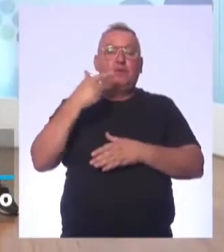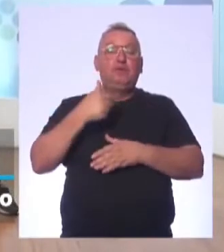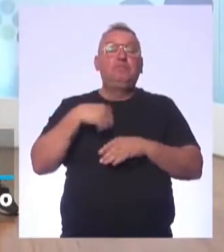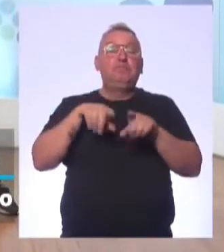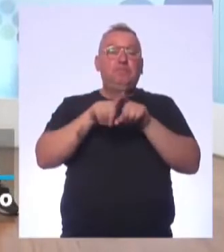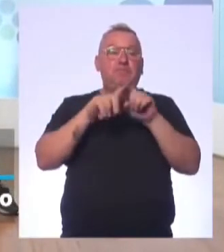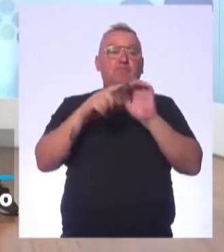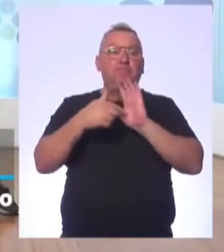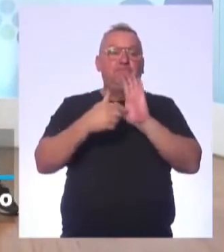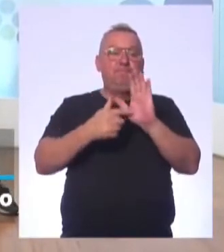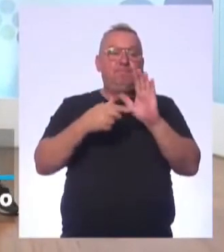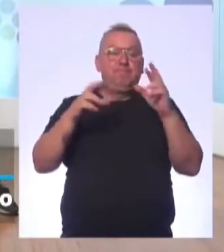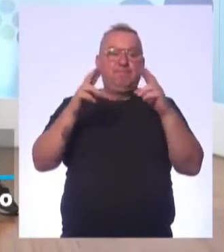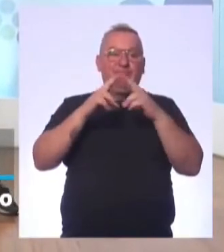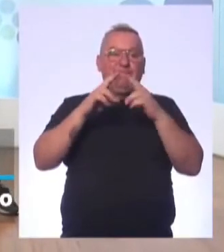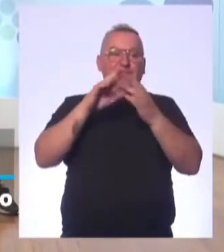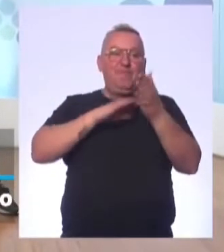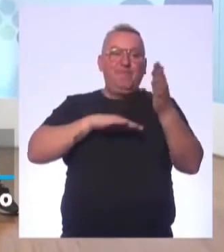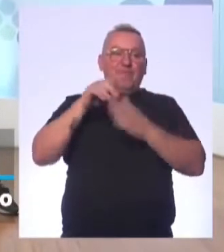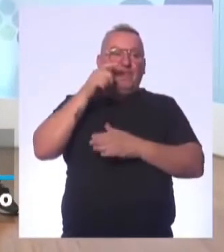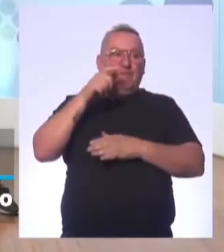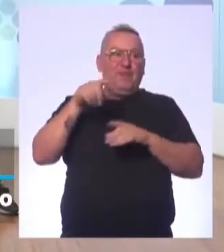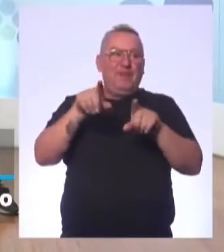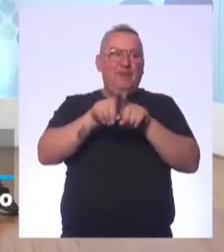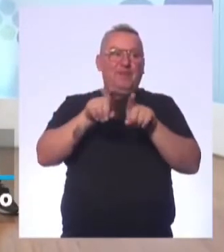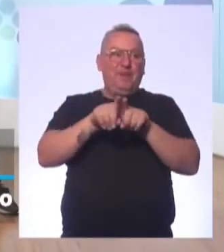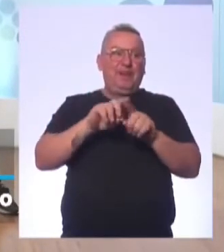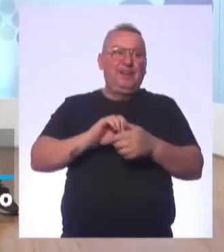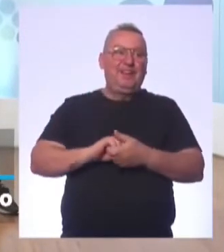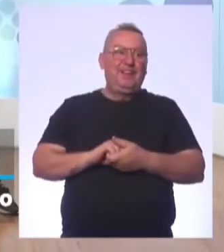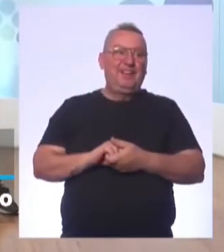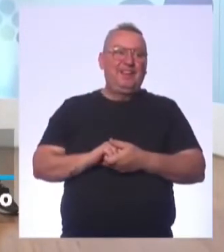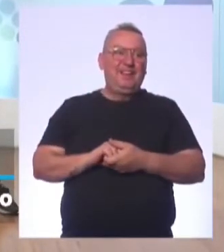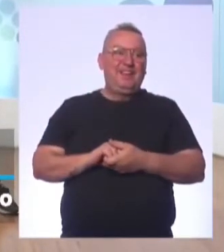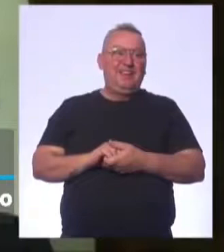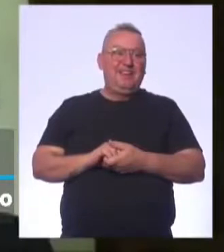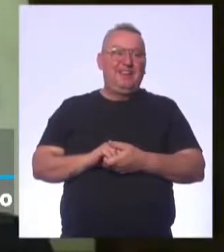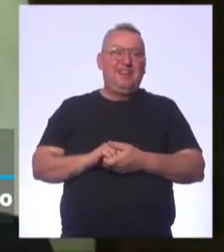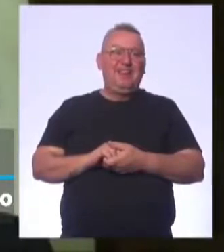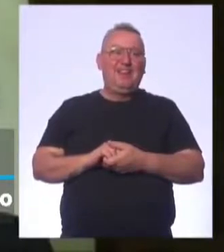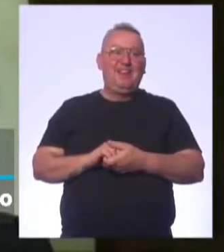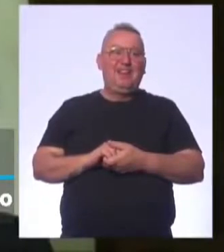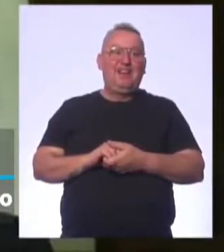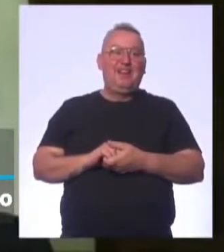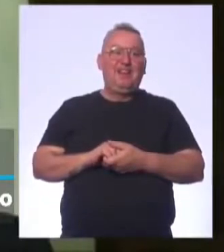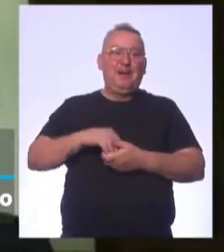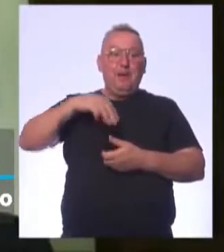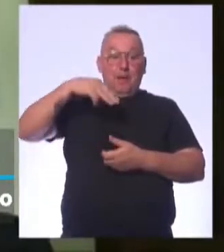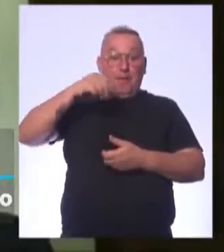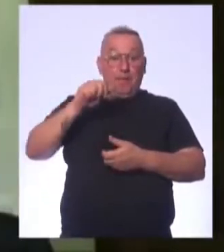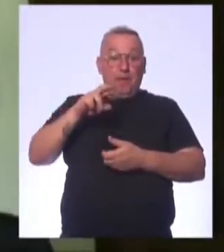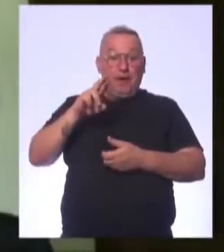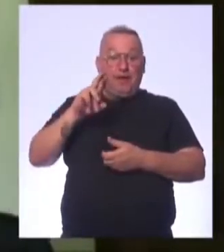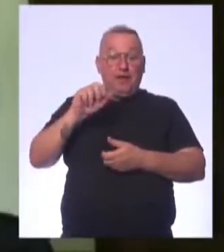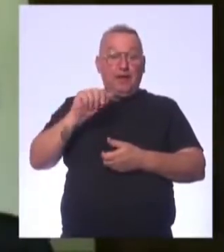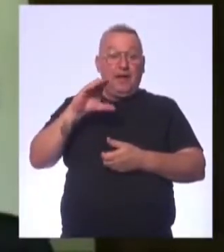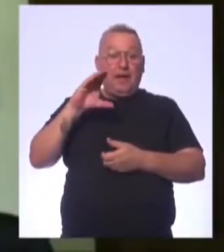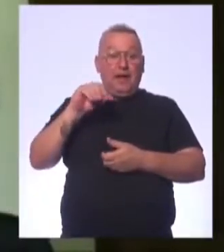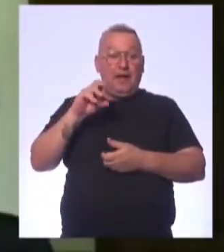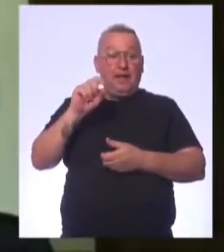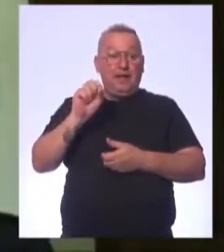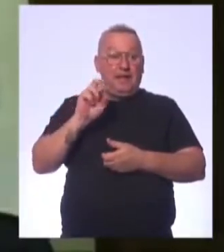Pode se apresentar para a rede, estão todos aqui te vendo também. Eu sou Márcia Cárter,